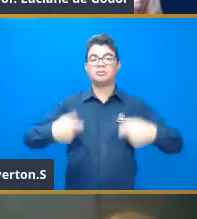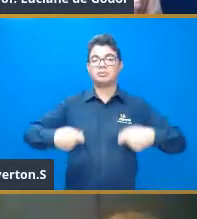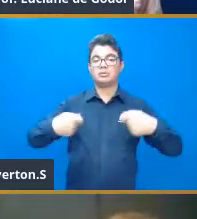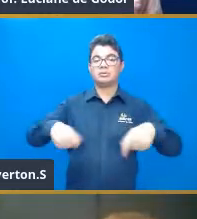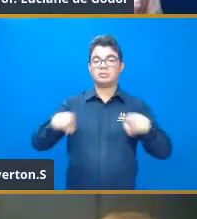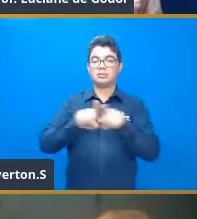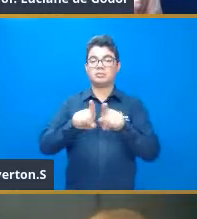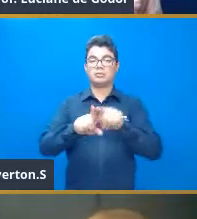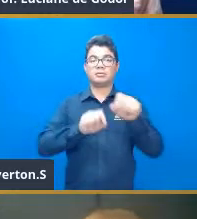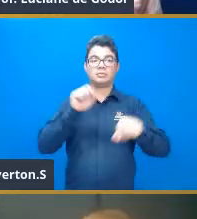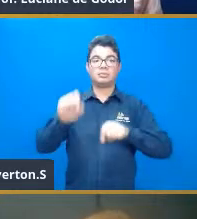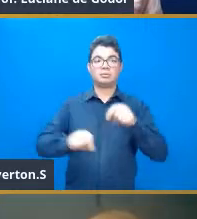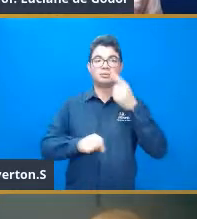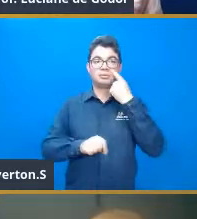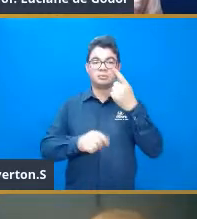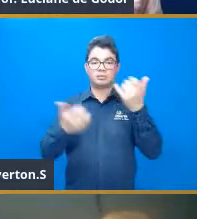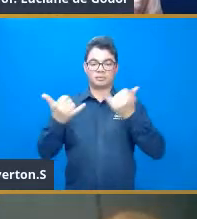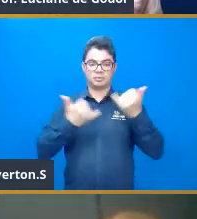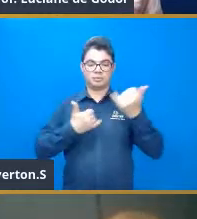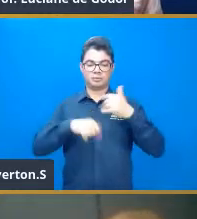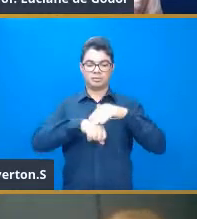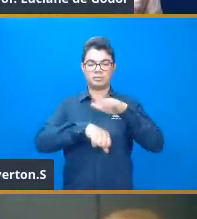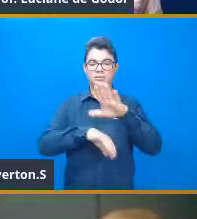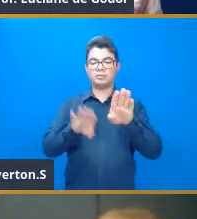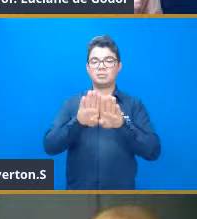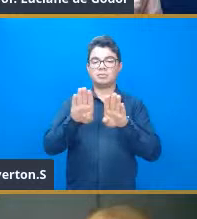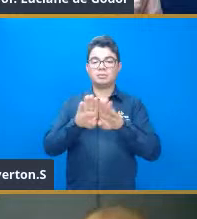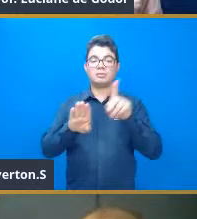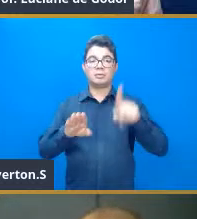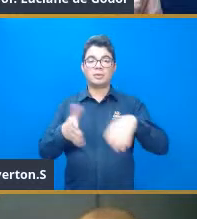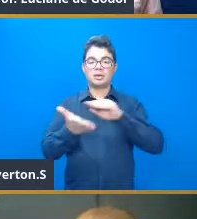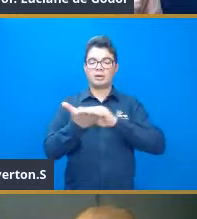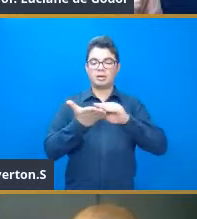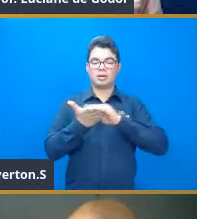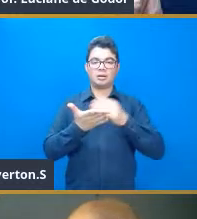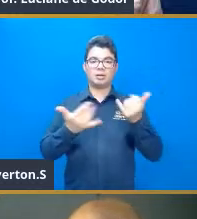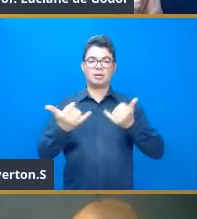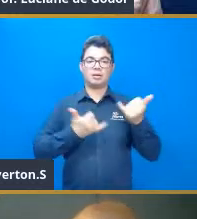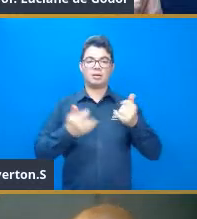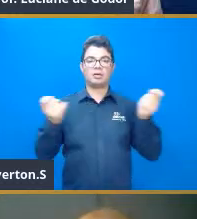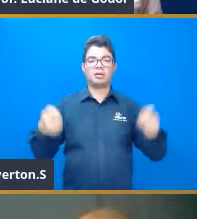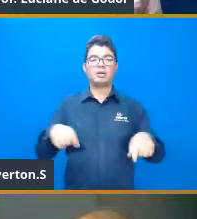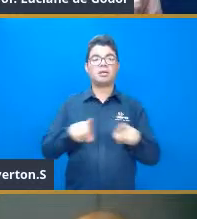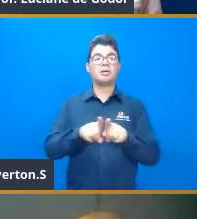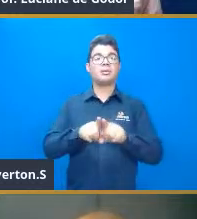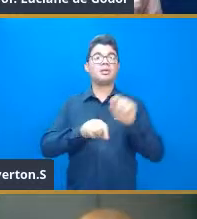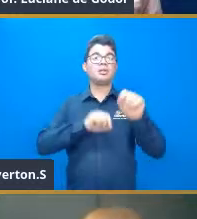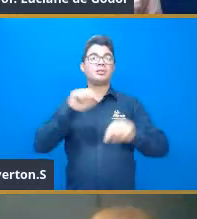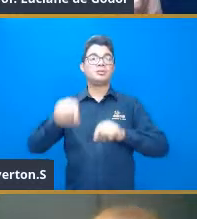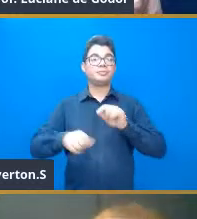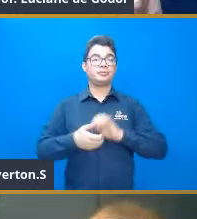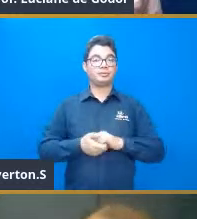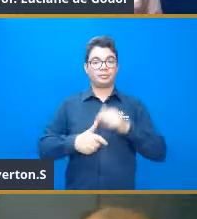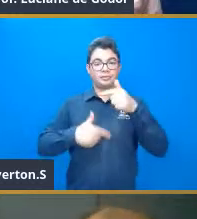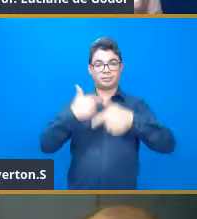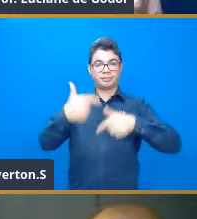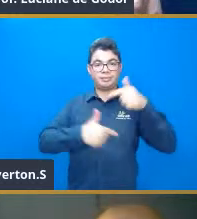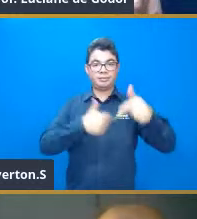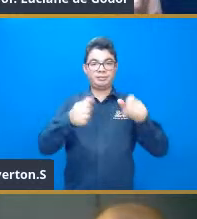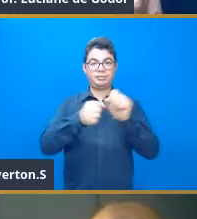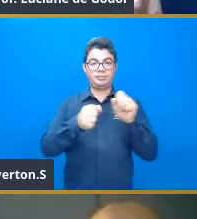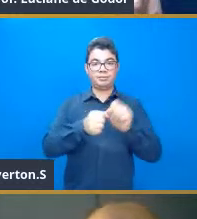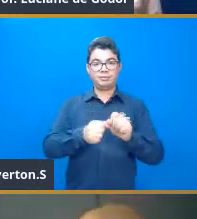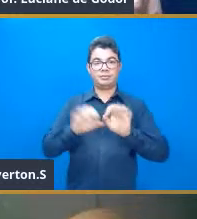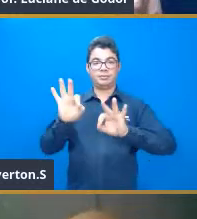levando em consideração todas as informações, esses dados que foram obtidos. E aí, nosso, né, assim, trabalho aqui é fazer o gráfico,